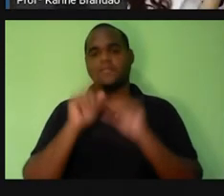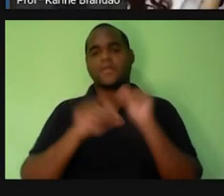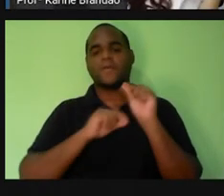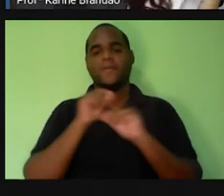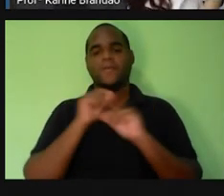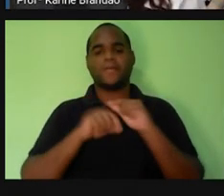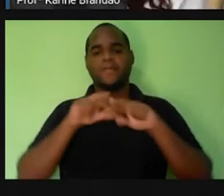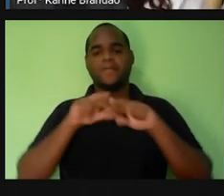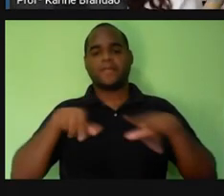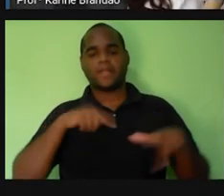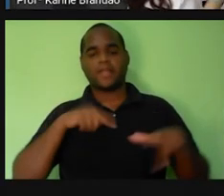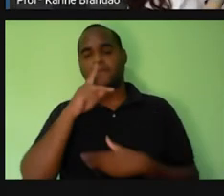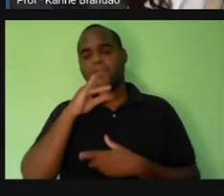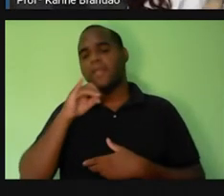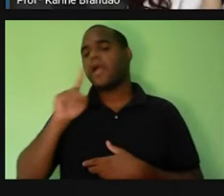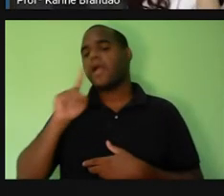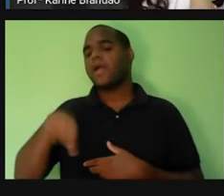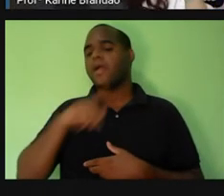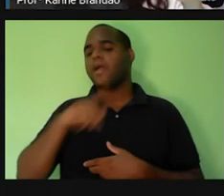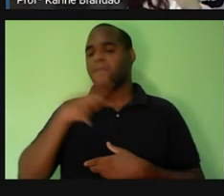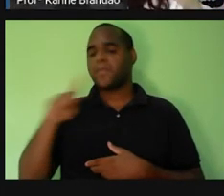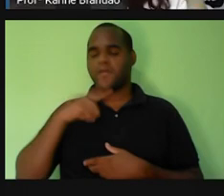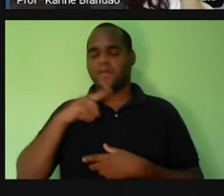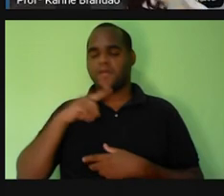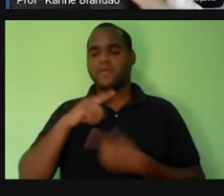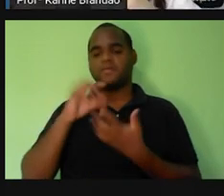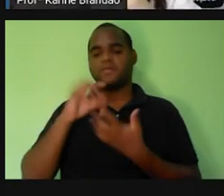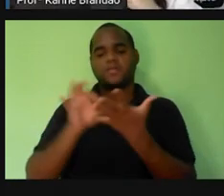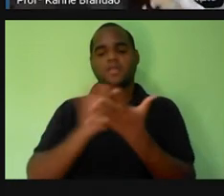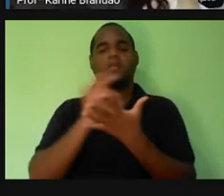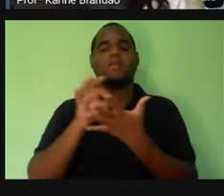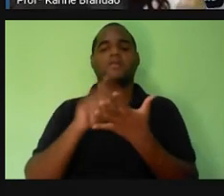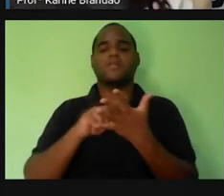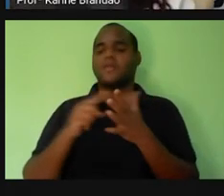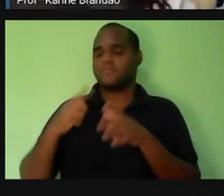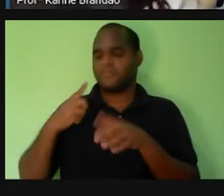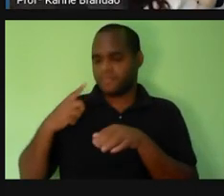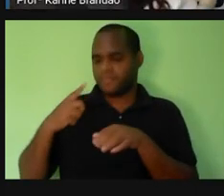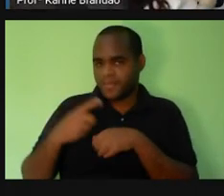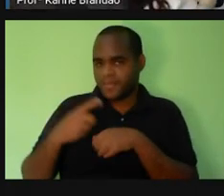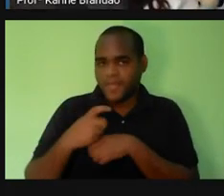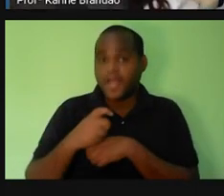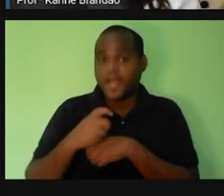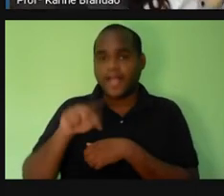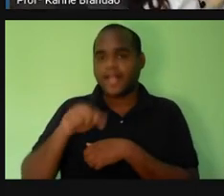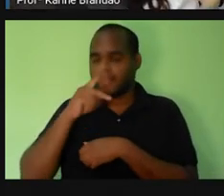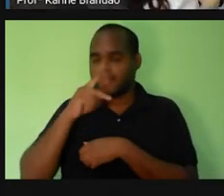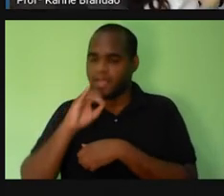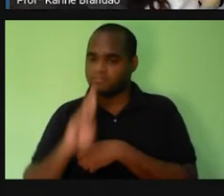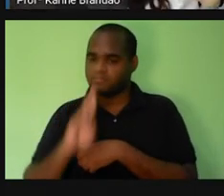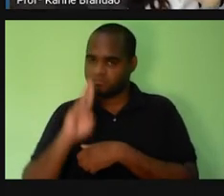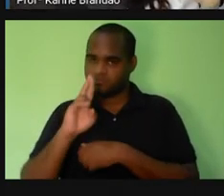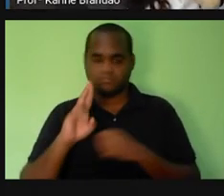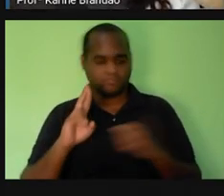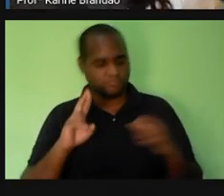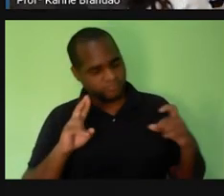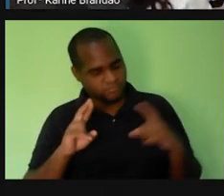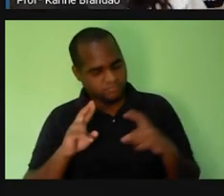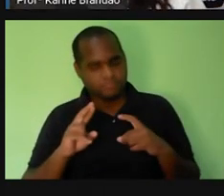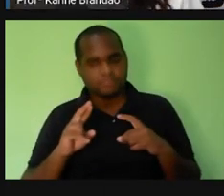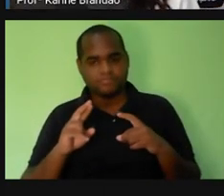da pró, né? De células, do encontro do óvulo com o espermatozoide das células do pai da pró, do pai da mãe da pró, né?